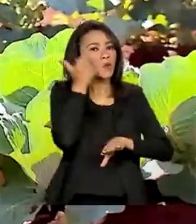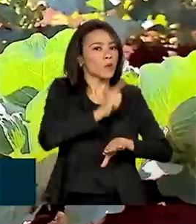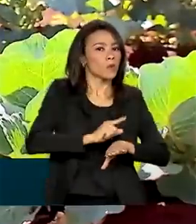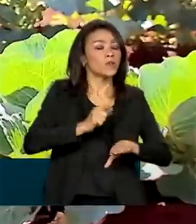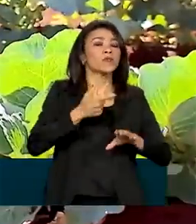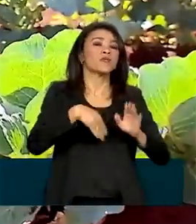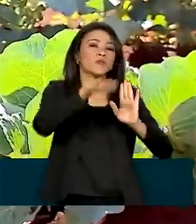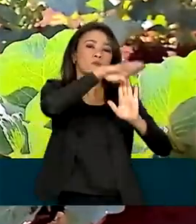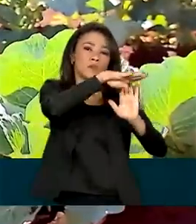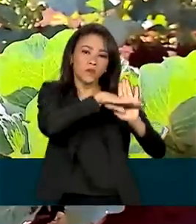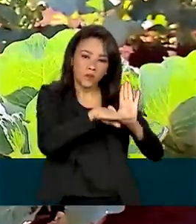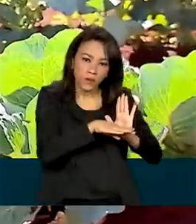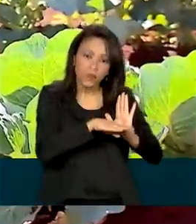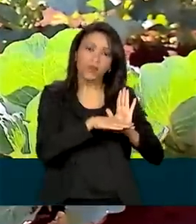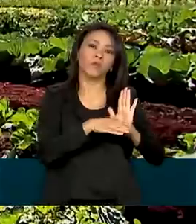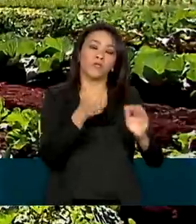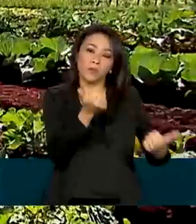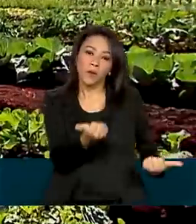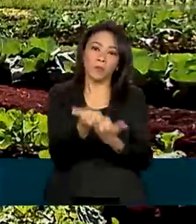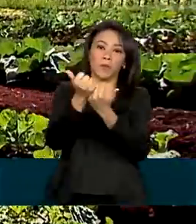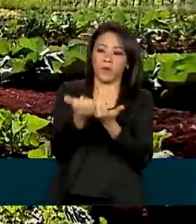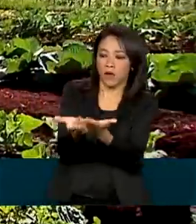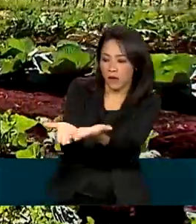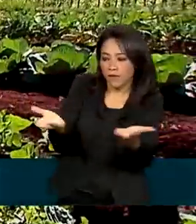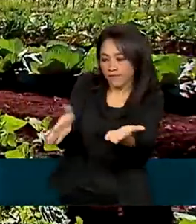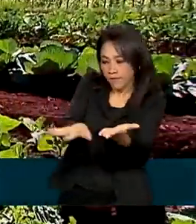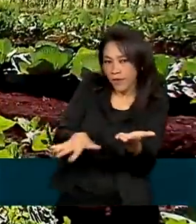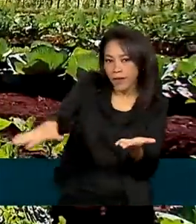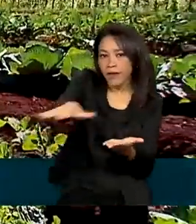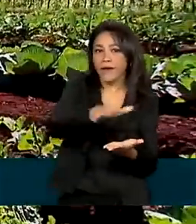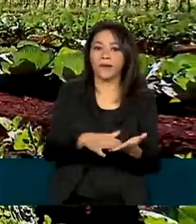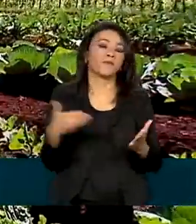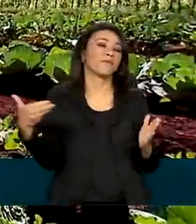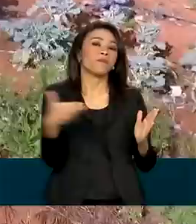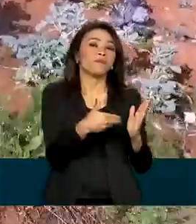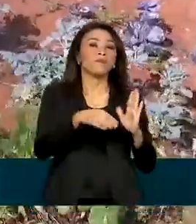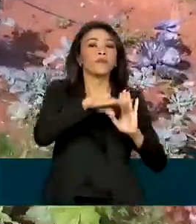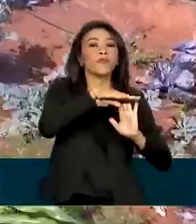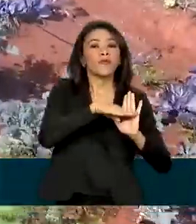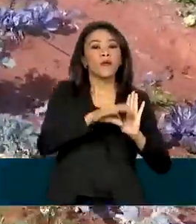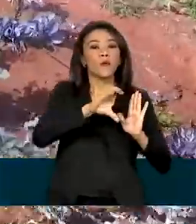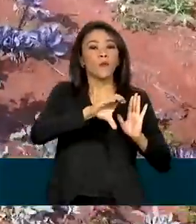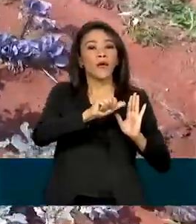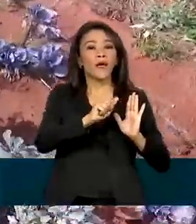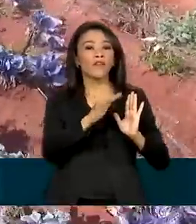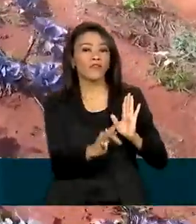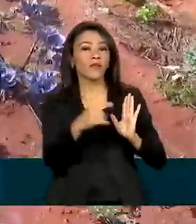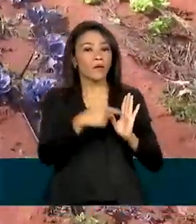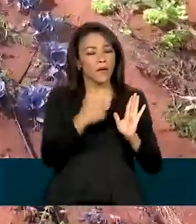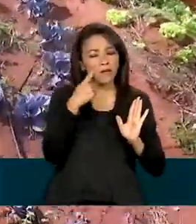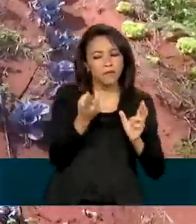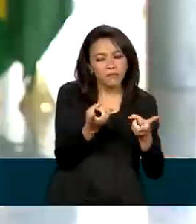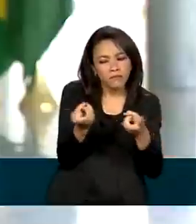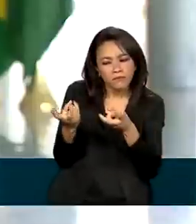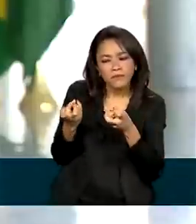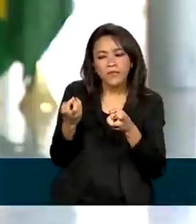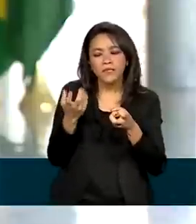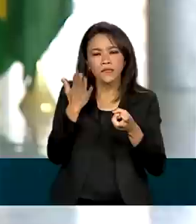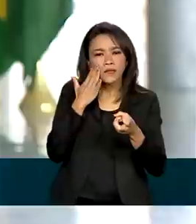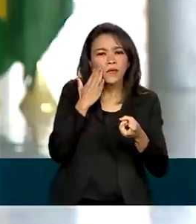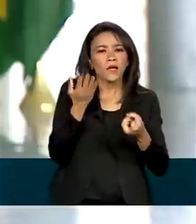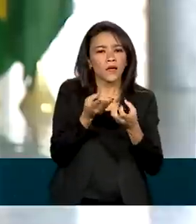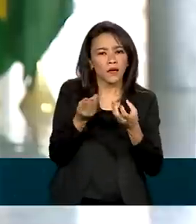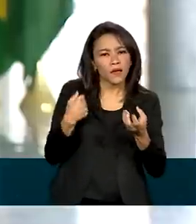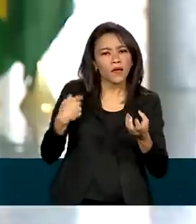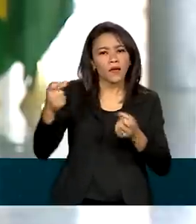para a geração de renda e o fortalecimento do setor. O CAF é utilizado para identificar e qualificar as unidades familiares